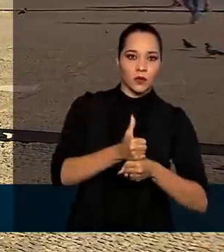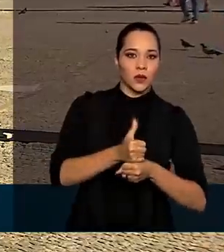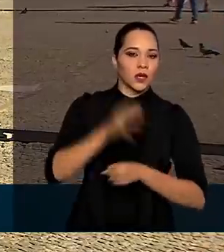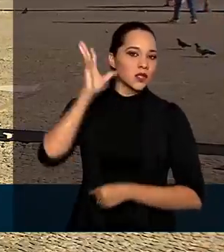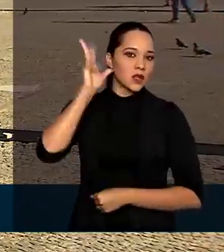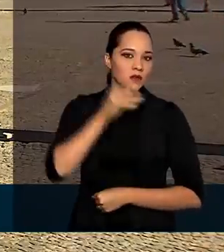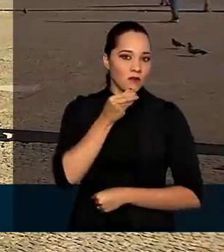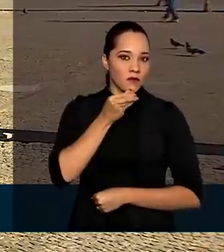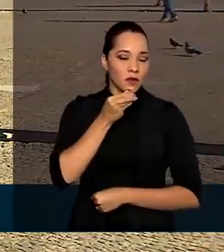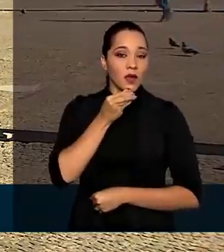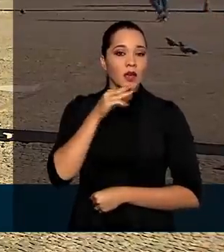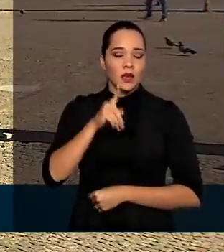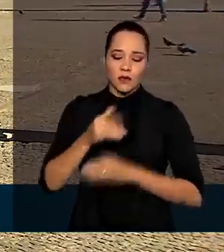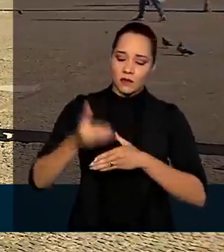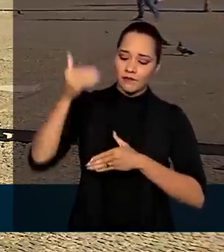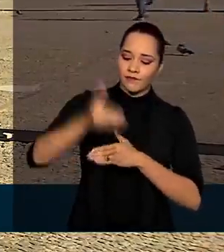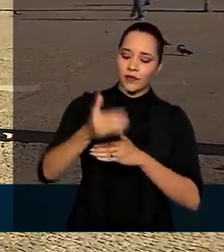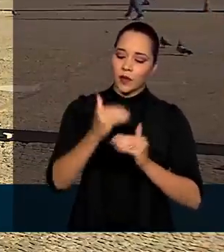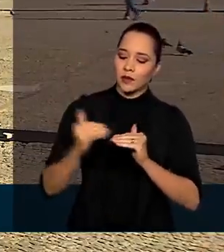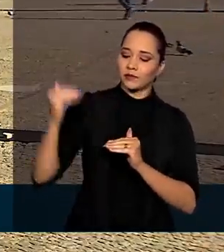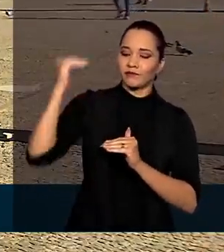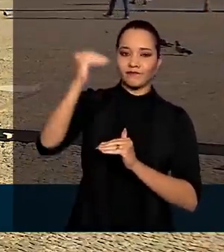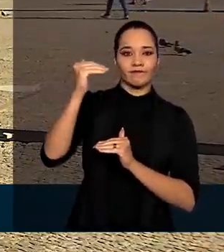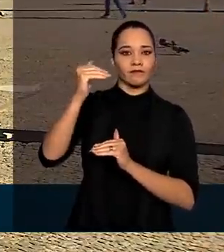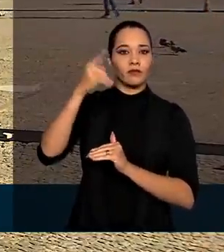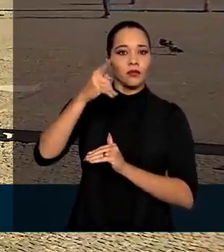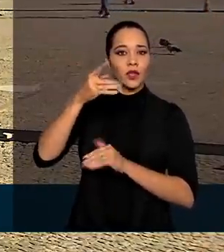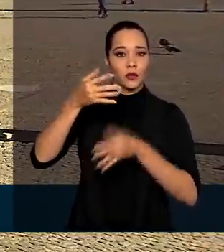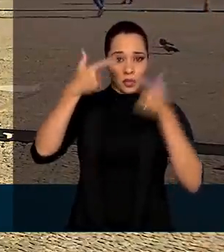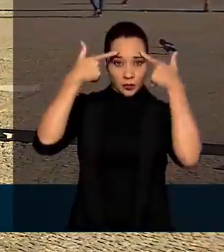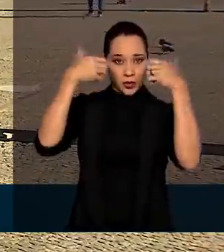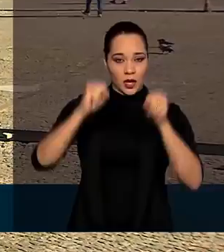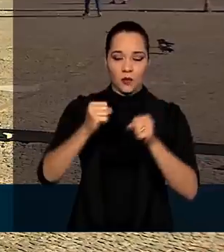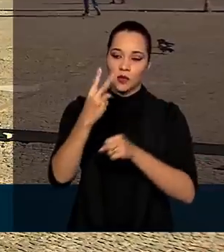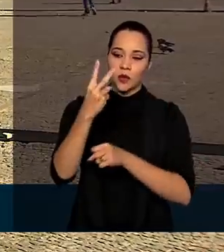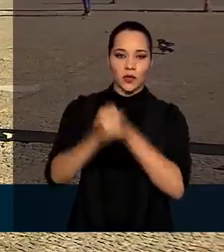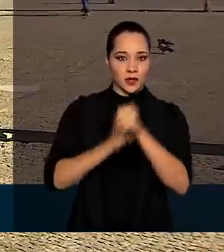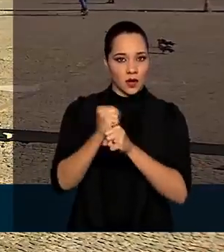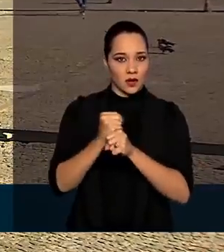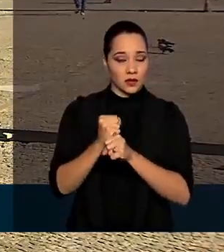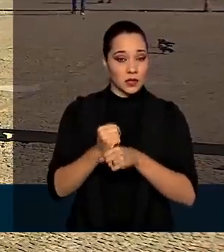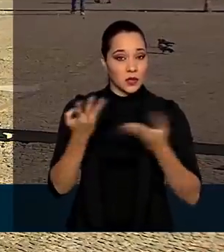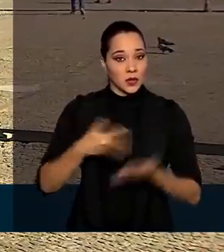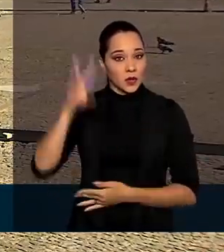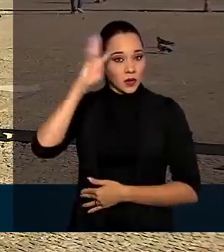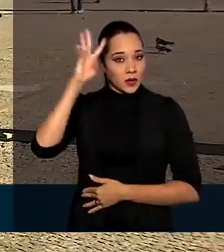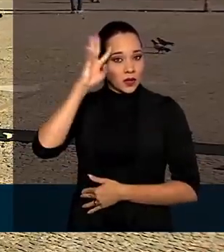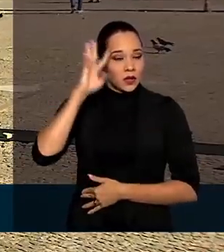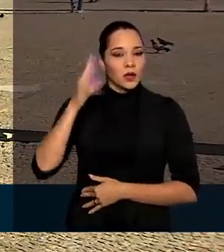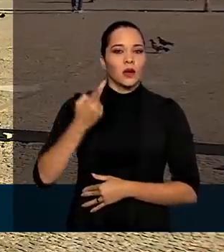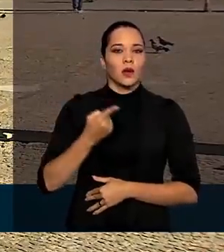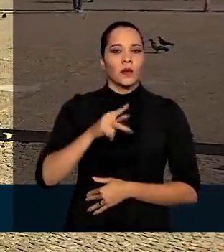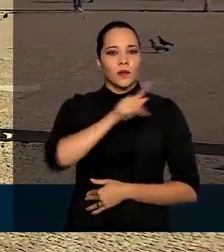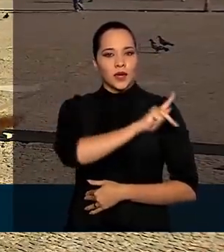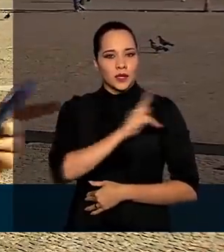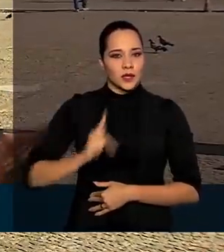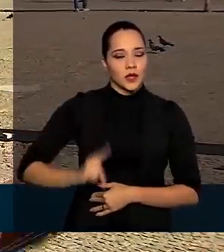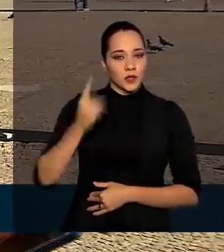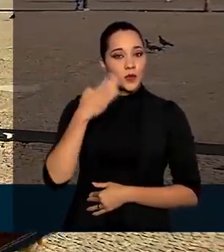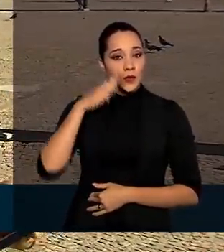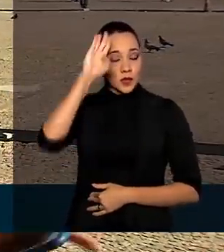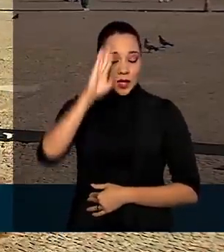presidência e vai ficar à frente da mais alta corte do país pelos próximos dois anos. E nesta quarta-feira, o presidente Jair Bolsonaro